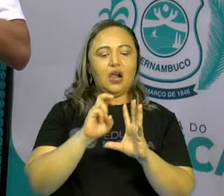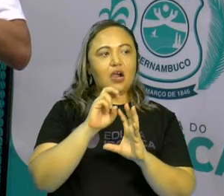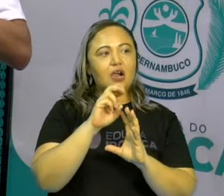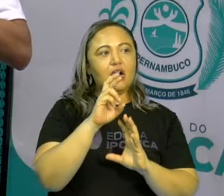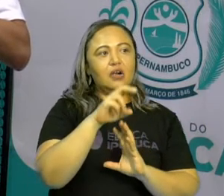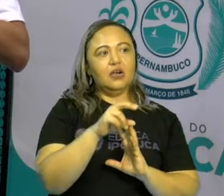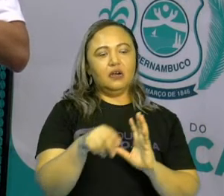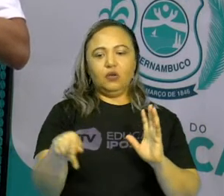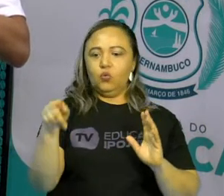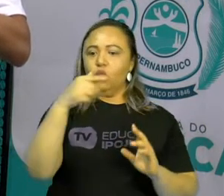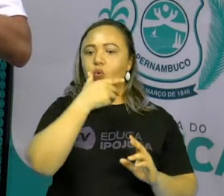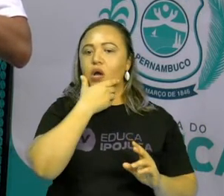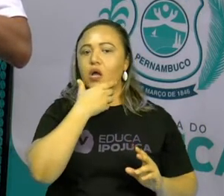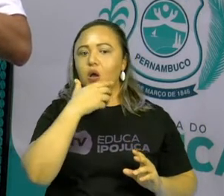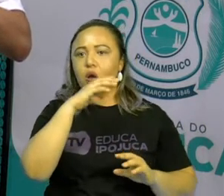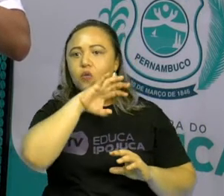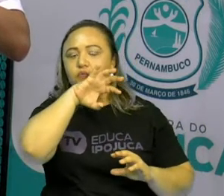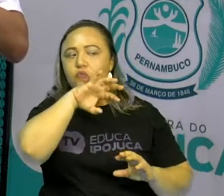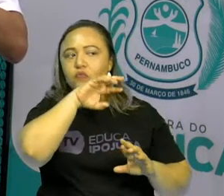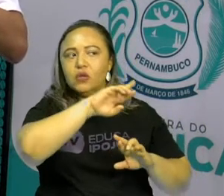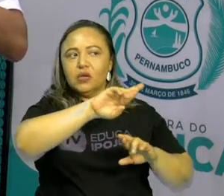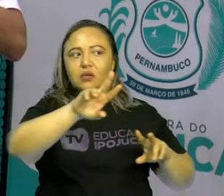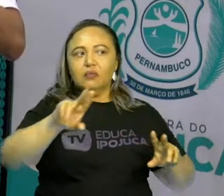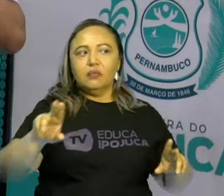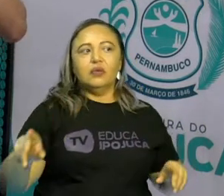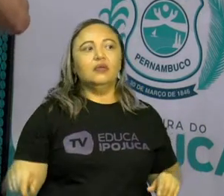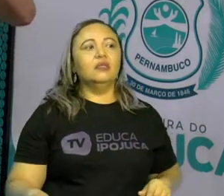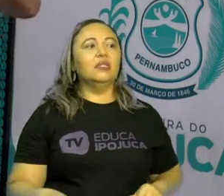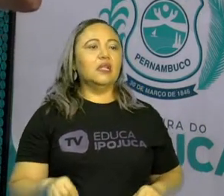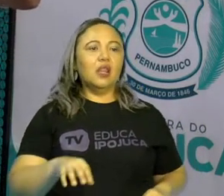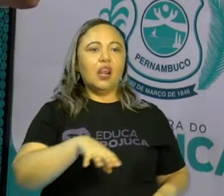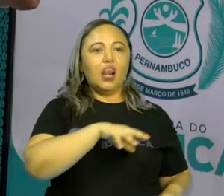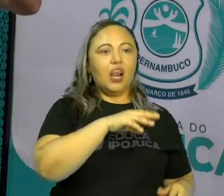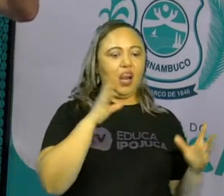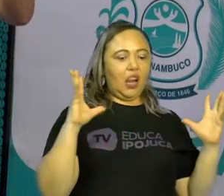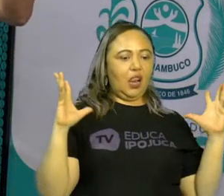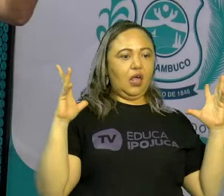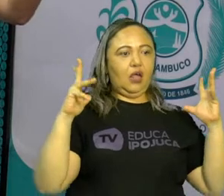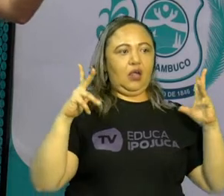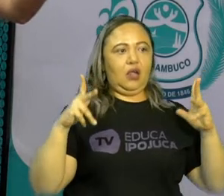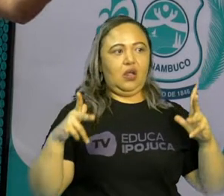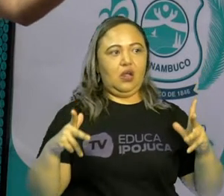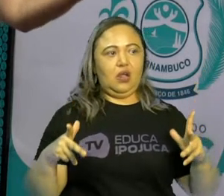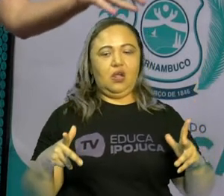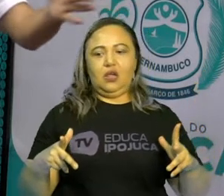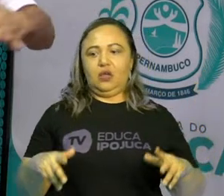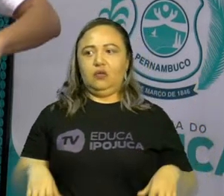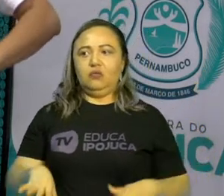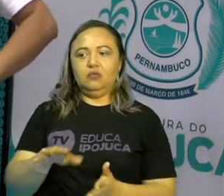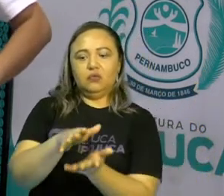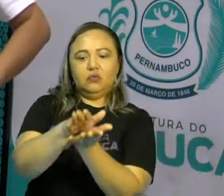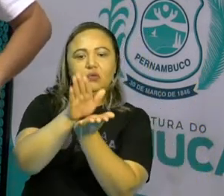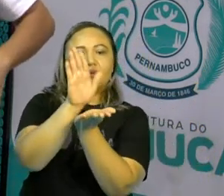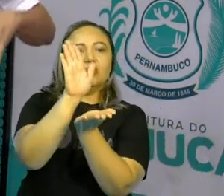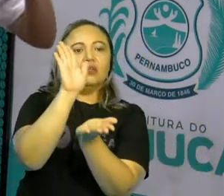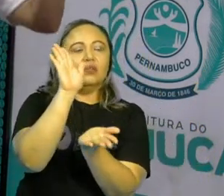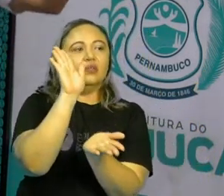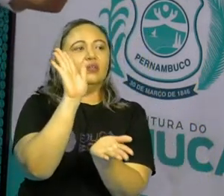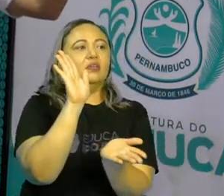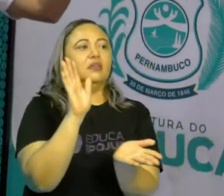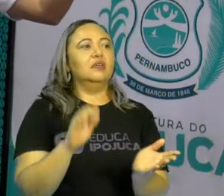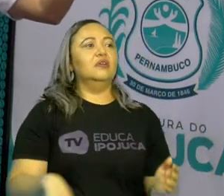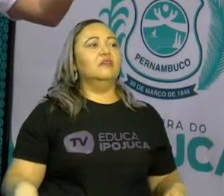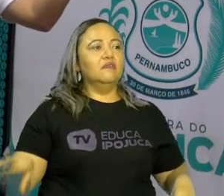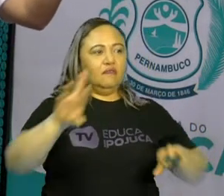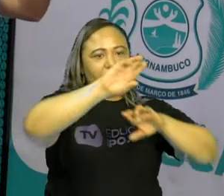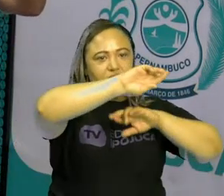de uma cadeia alimentar, que tem um leão, ele pode também fazer parte onde tem um jacaré, pode fazer parte de